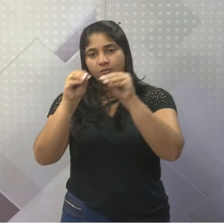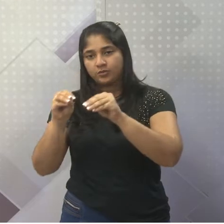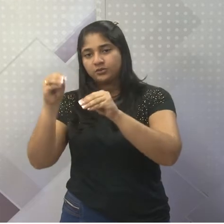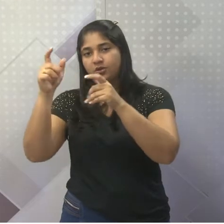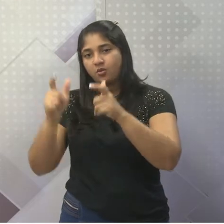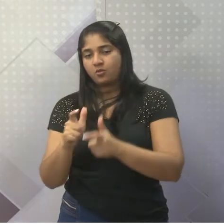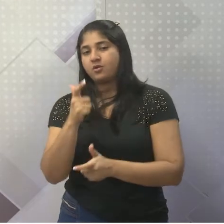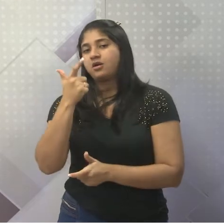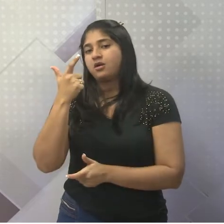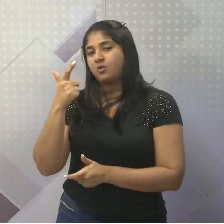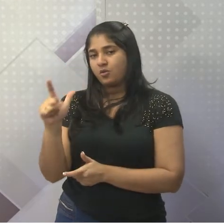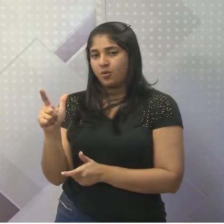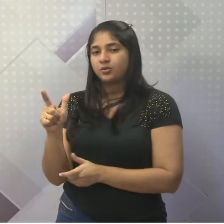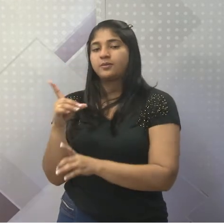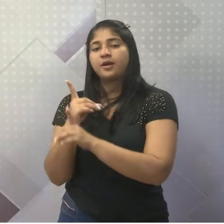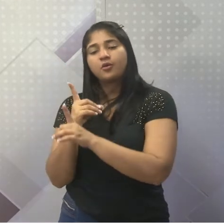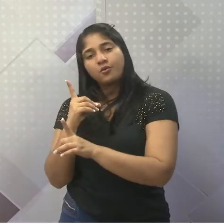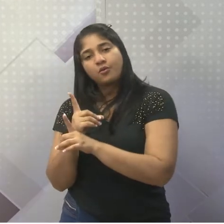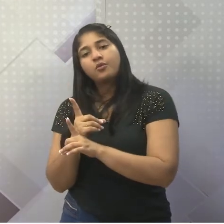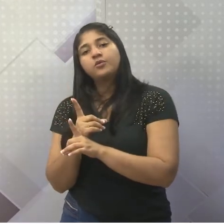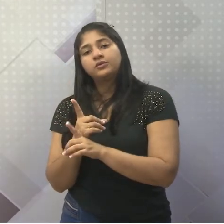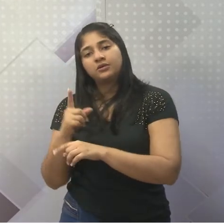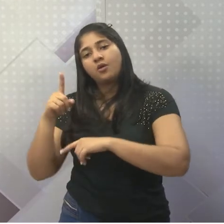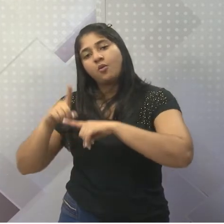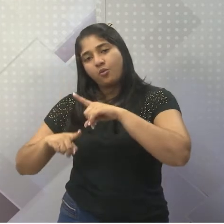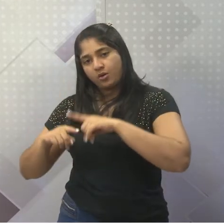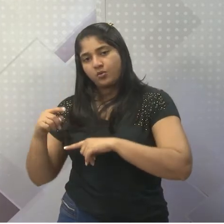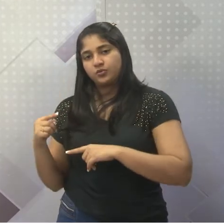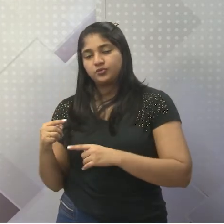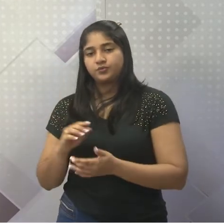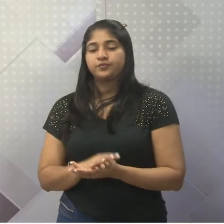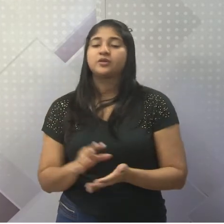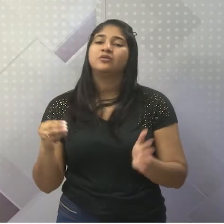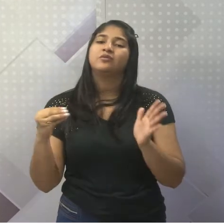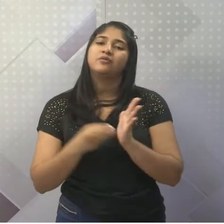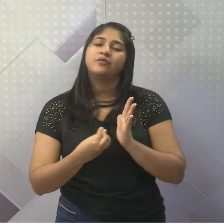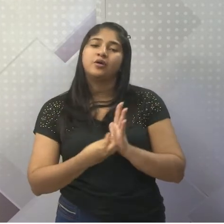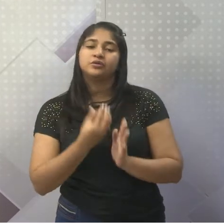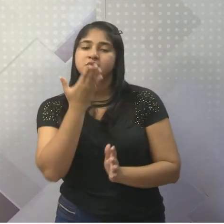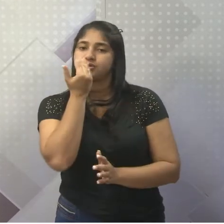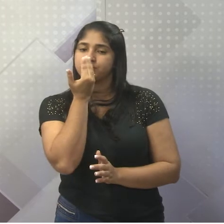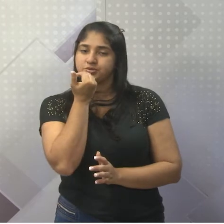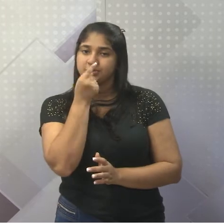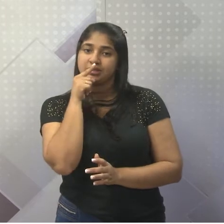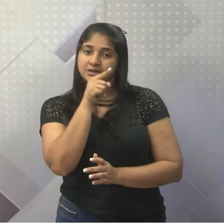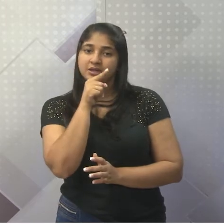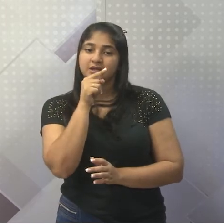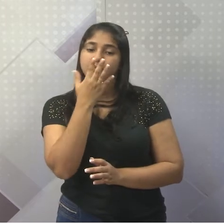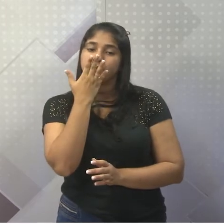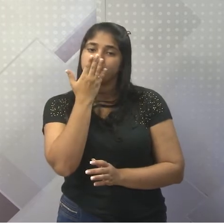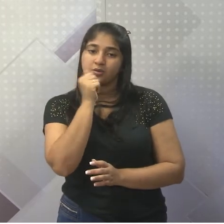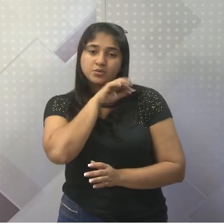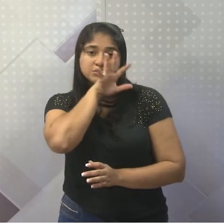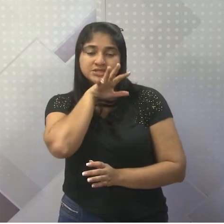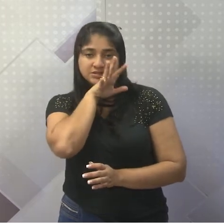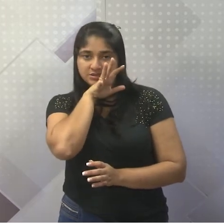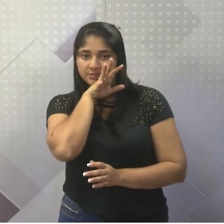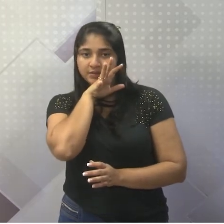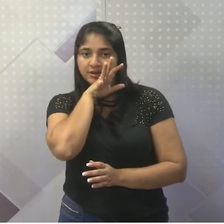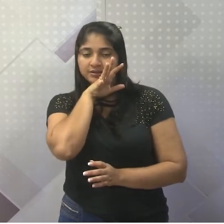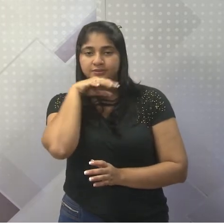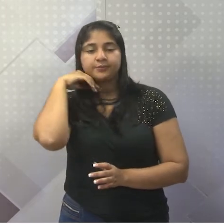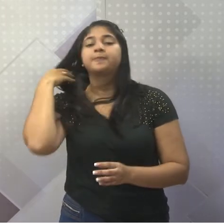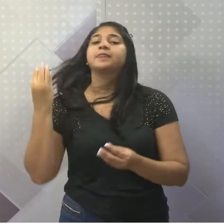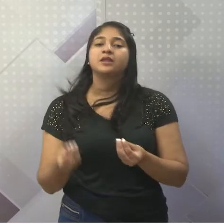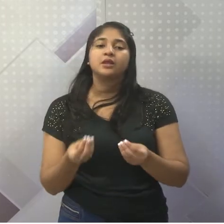outro, em busca justamente desse refúgio. Há falta de alimentos, justamente lá, para os animais. Há um constante